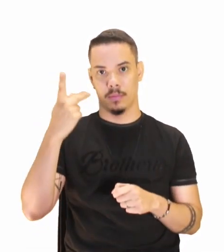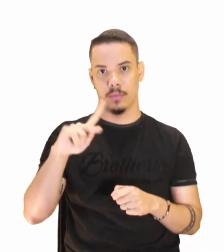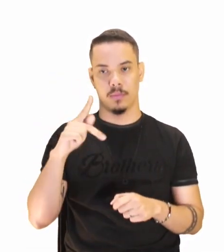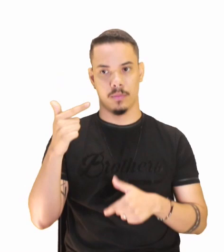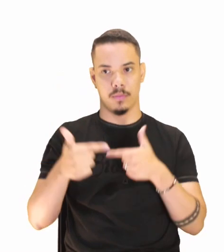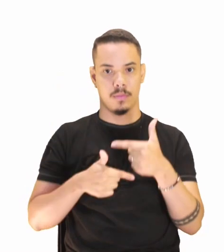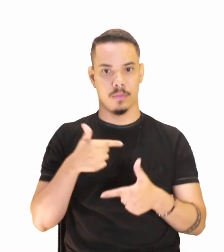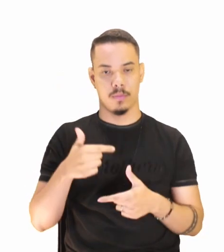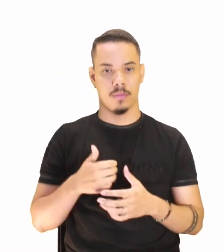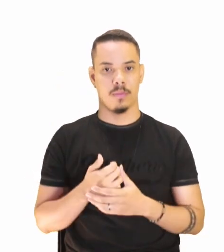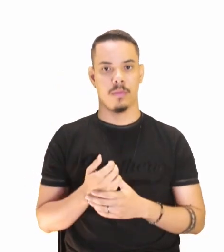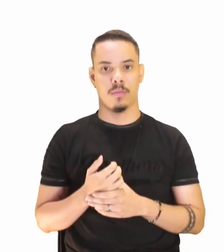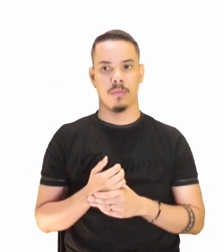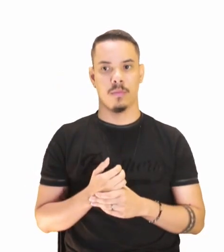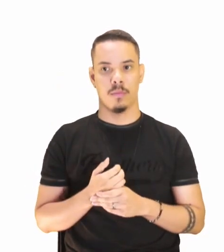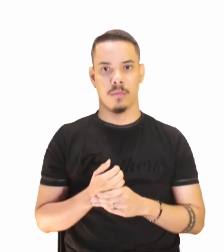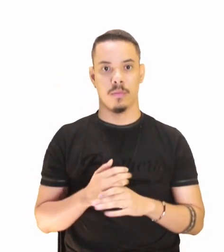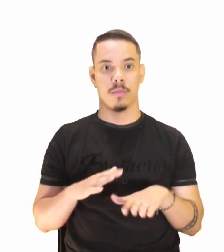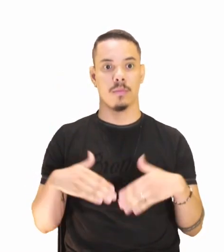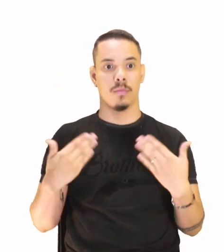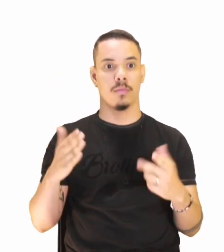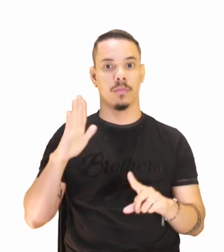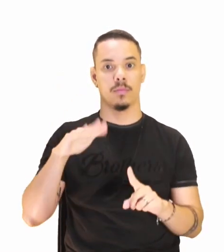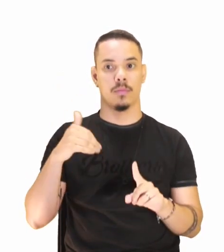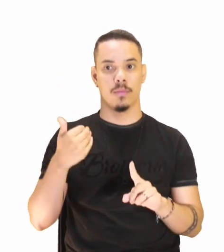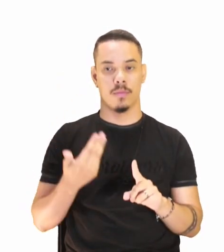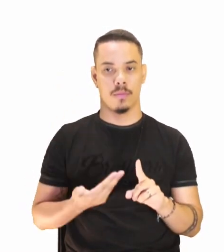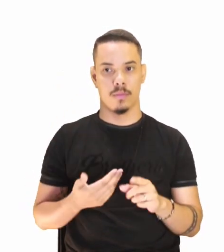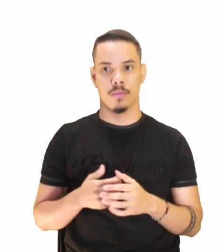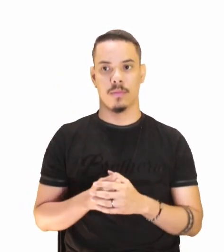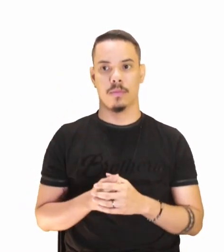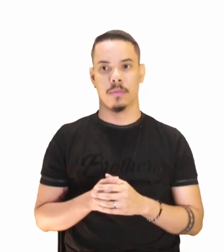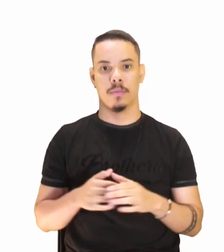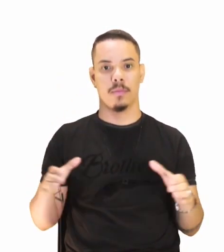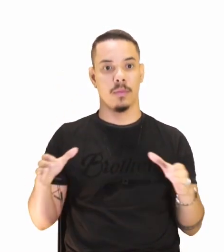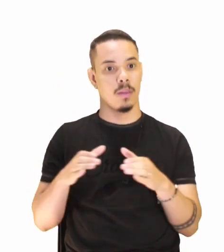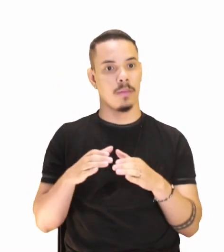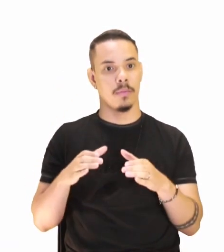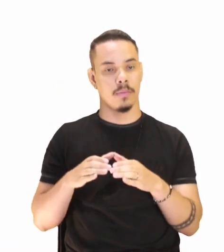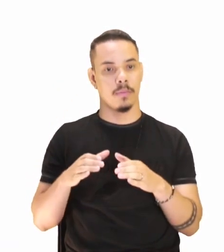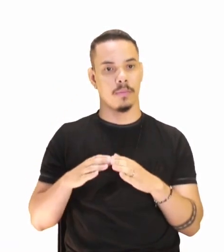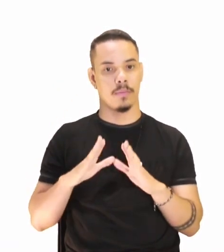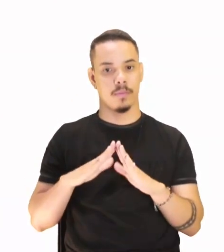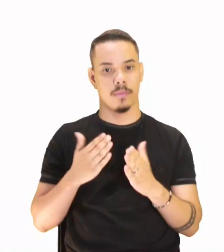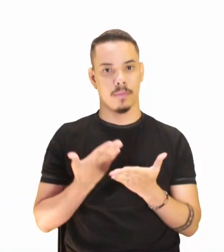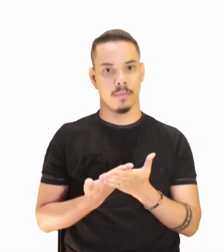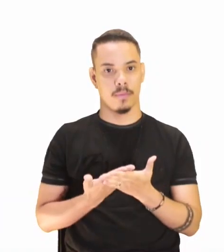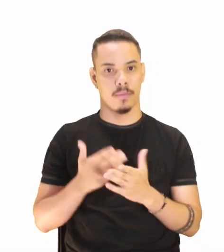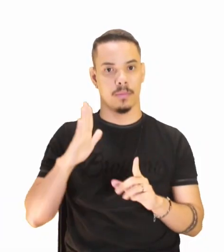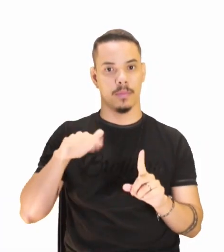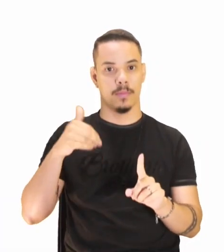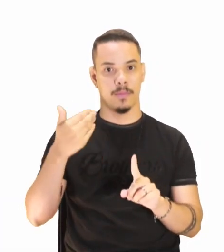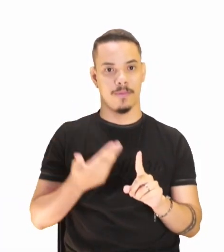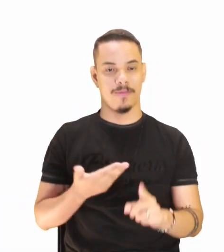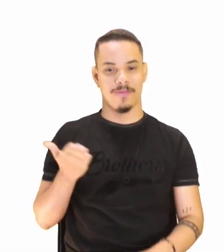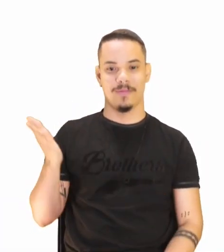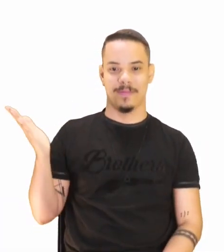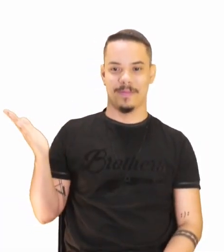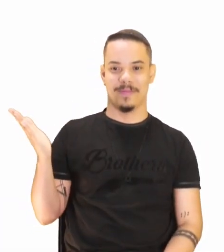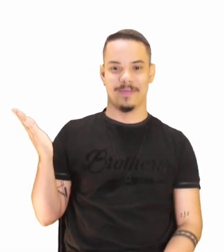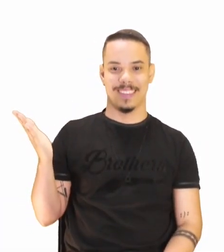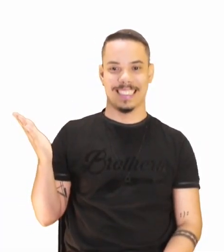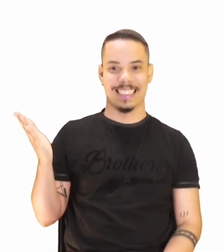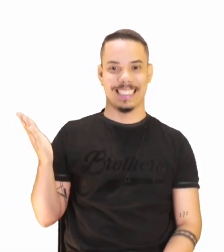trabalho. E quem será a turma, a escola homenageada? Ei,